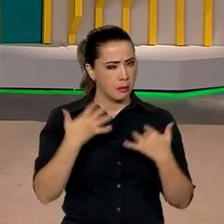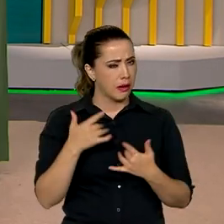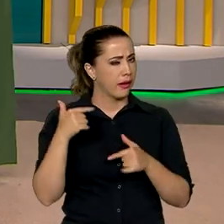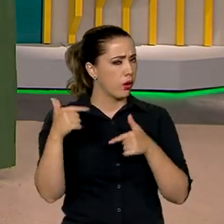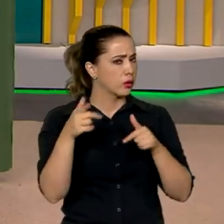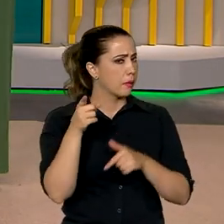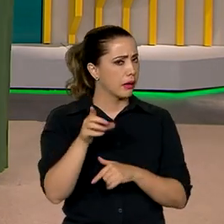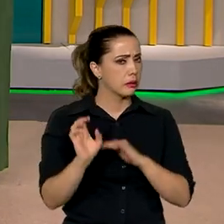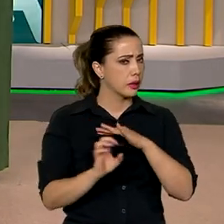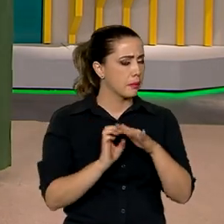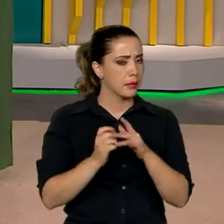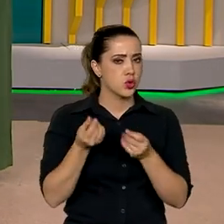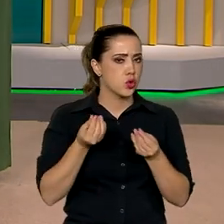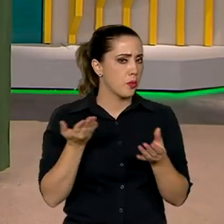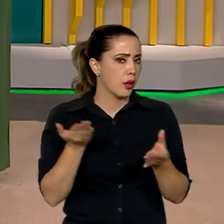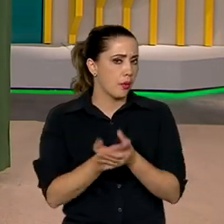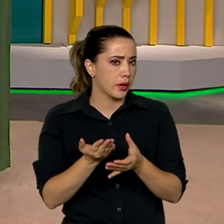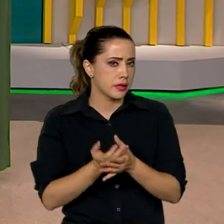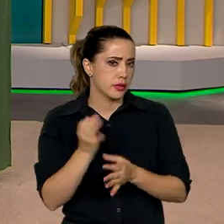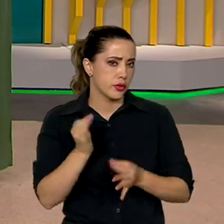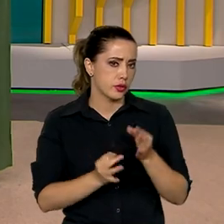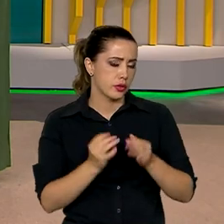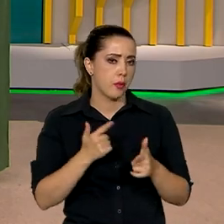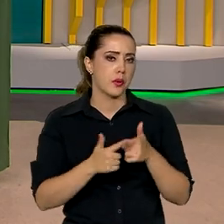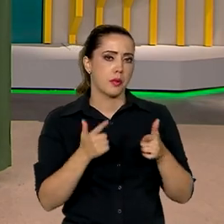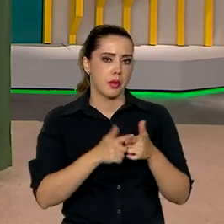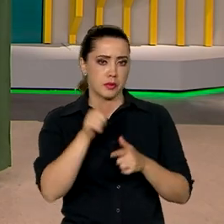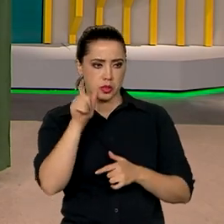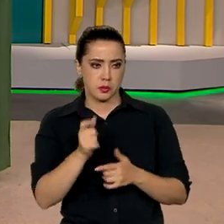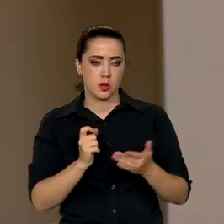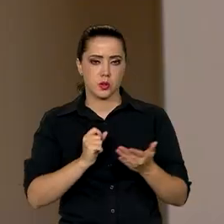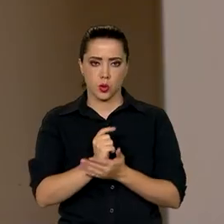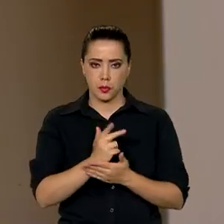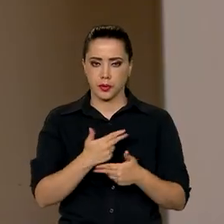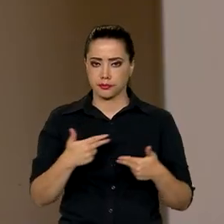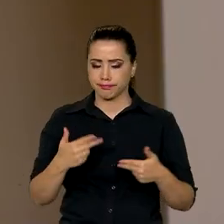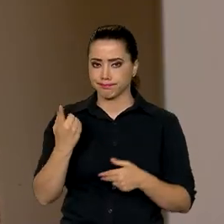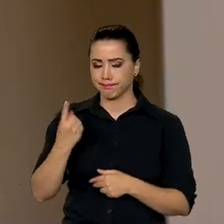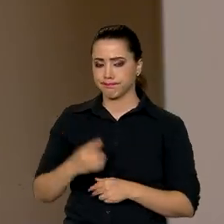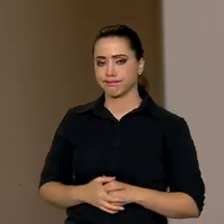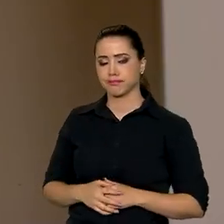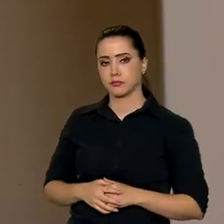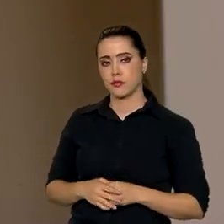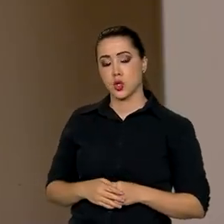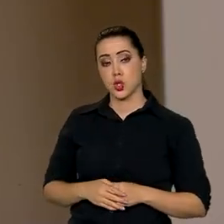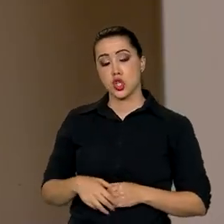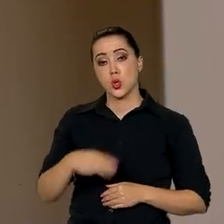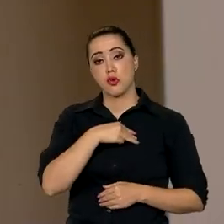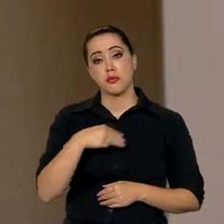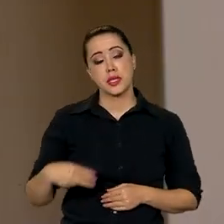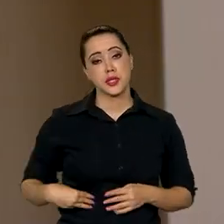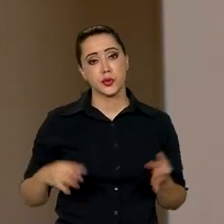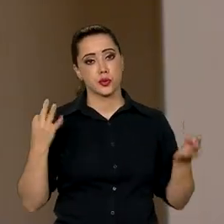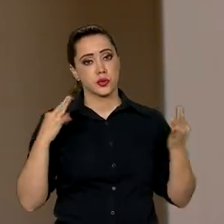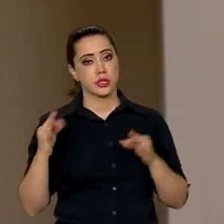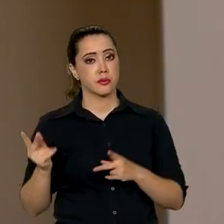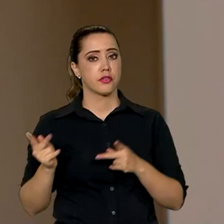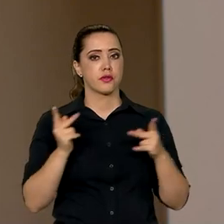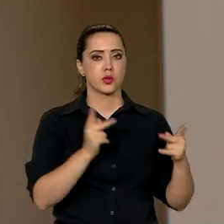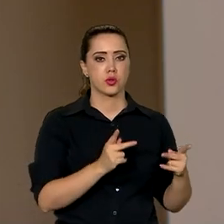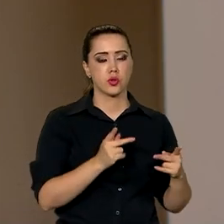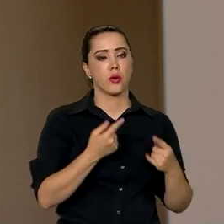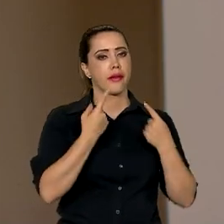sobre a recuperação judicial que afetou consumidores no país. O ministro do Turismo compareceu e